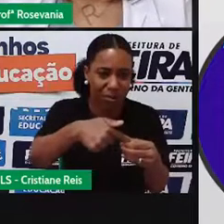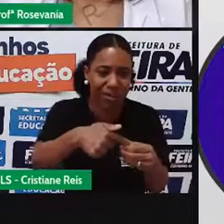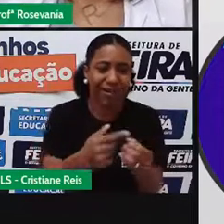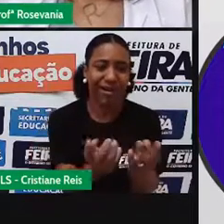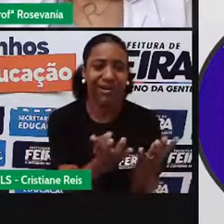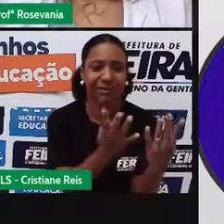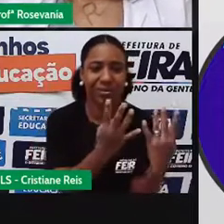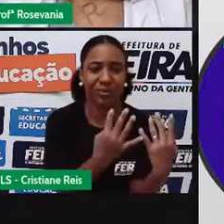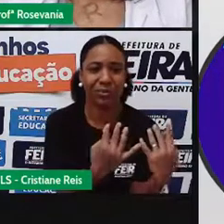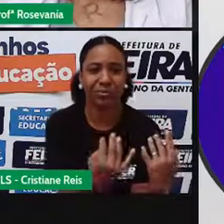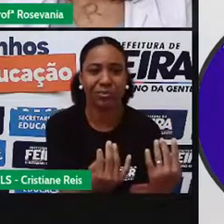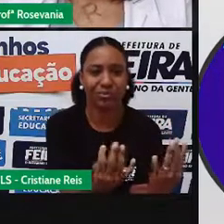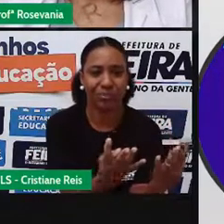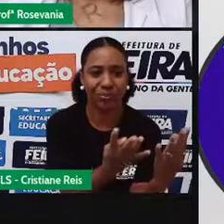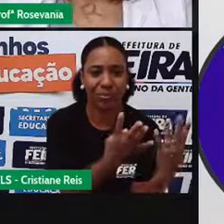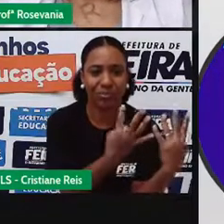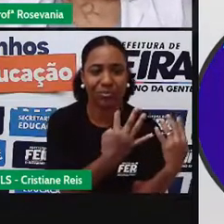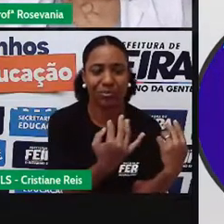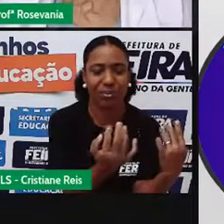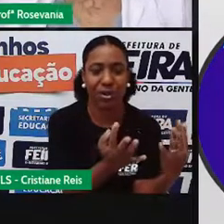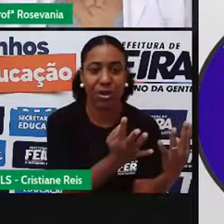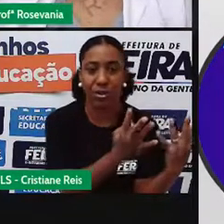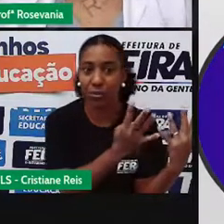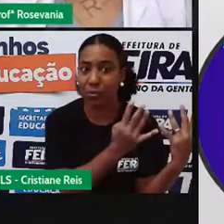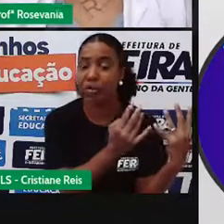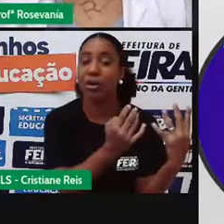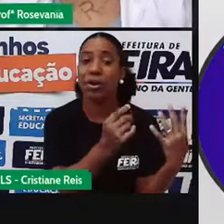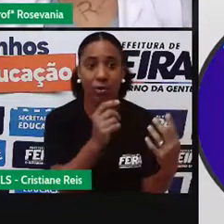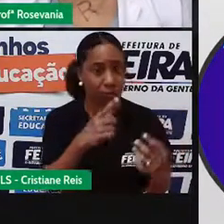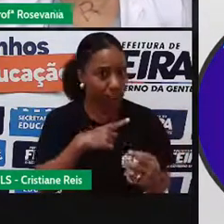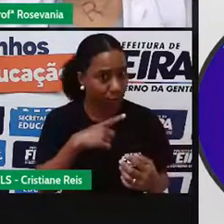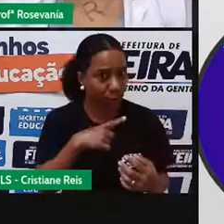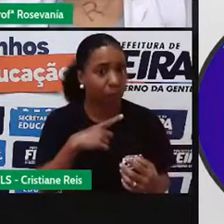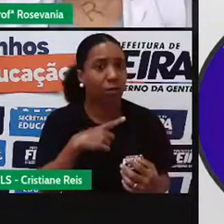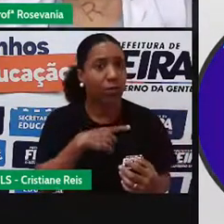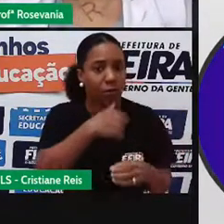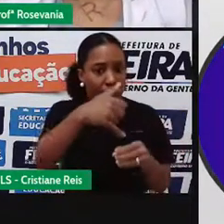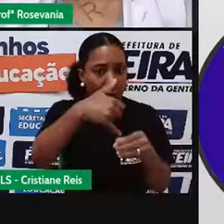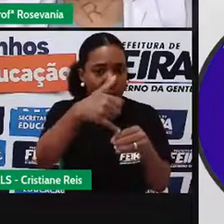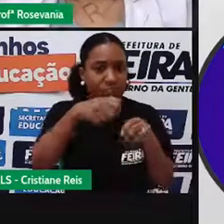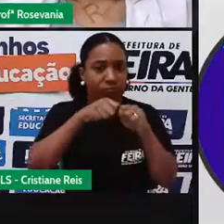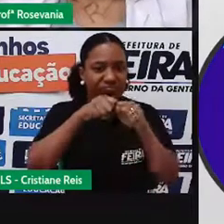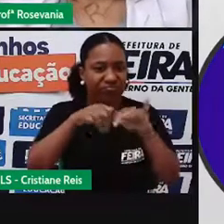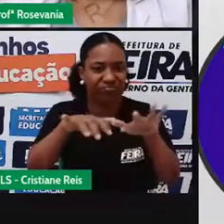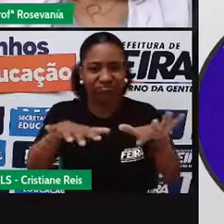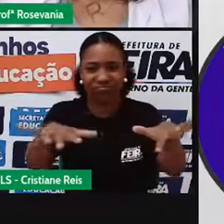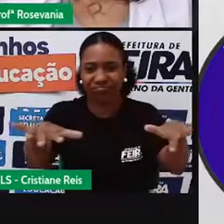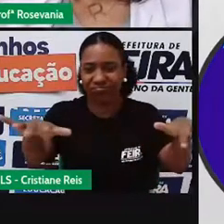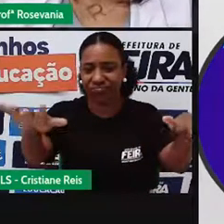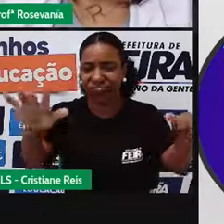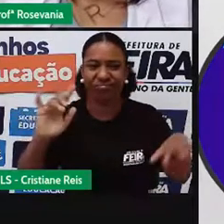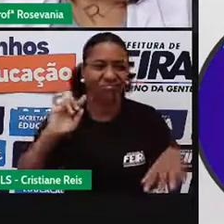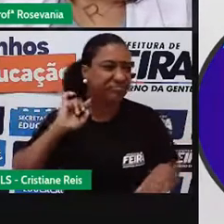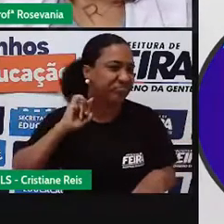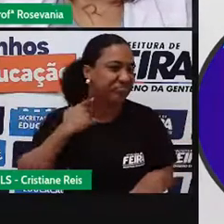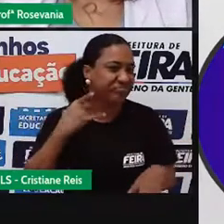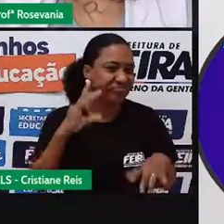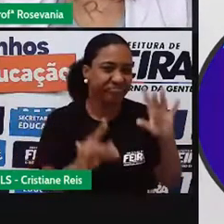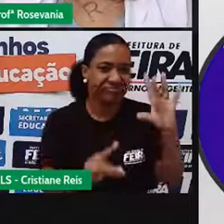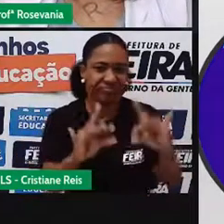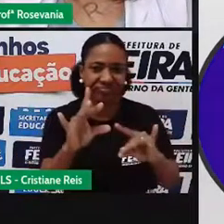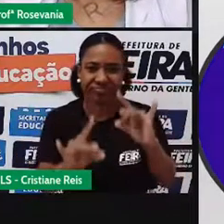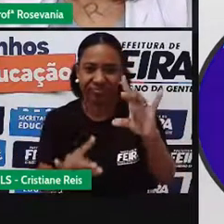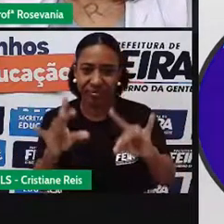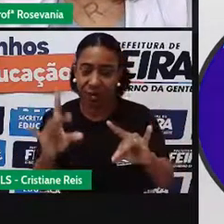produto que fica aí. É claro que tem as barreiras de confecção quando tem um acidente desse, mas ainda assim não consegue sanar totalmente o problema